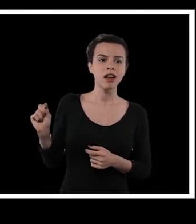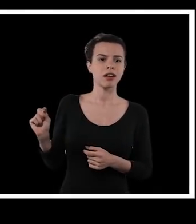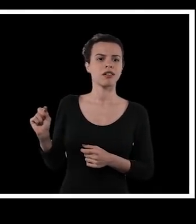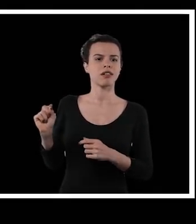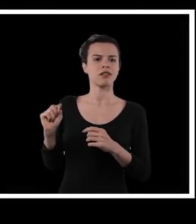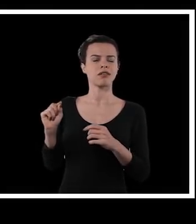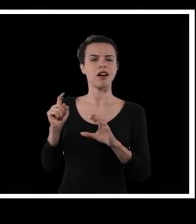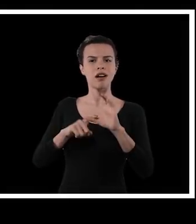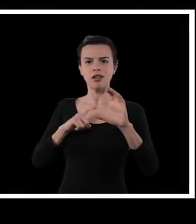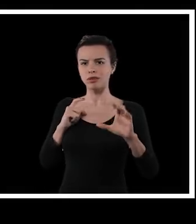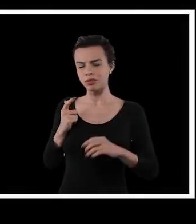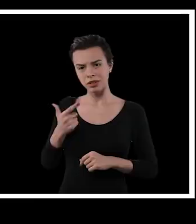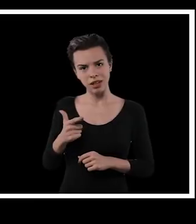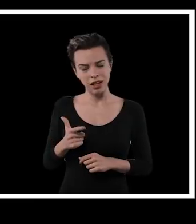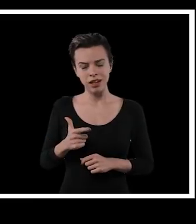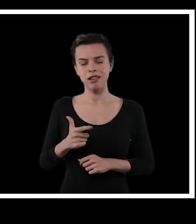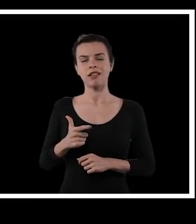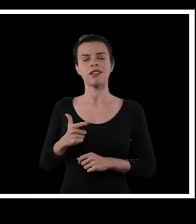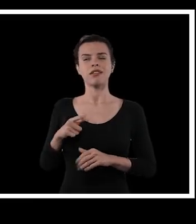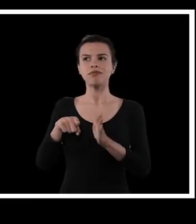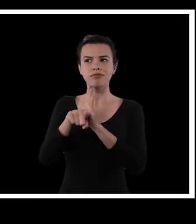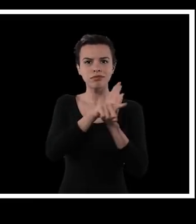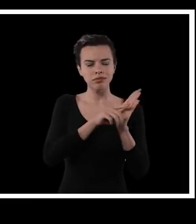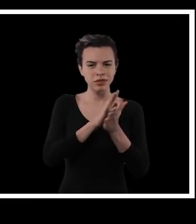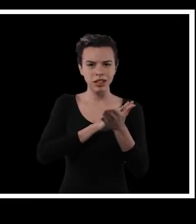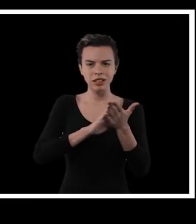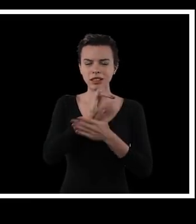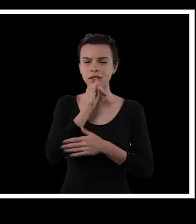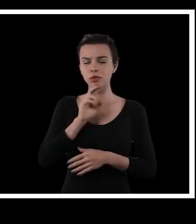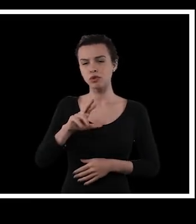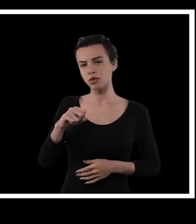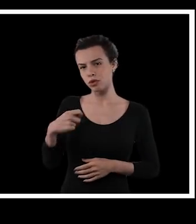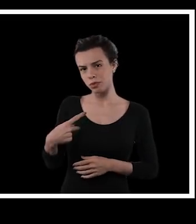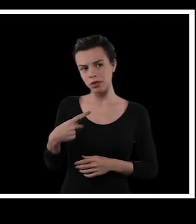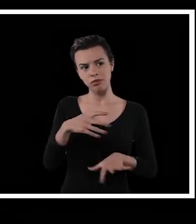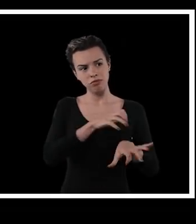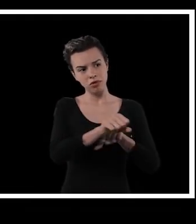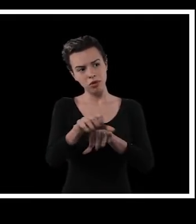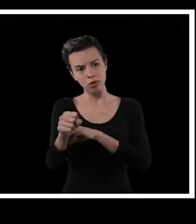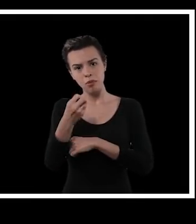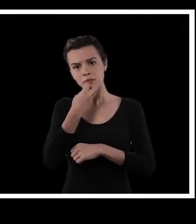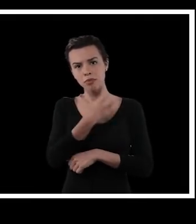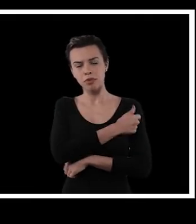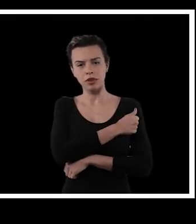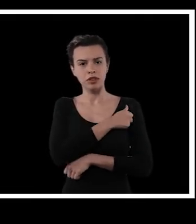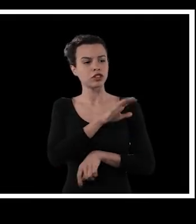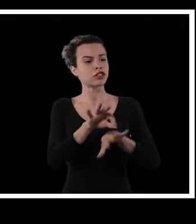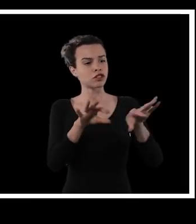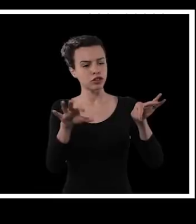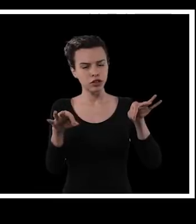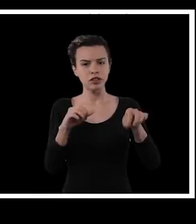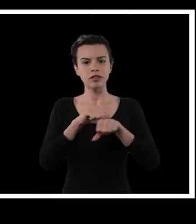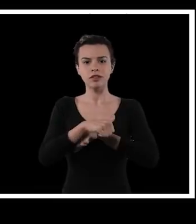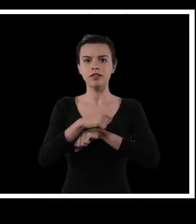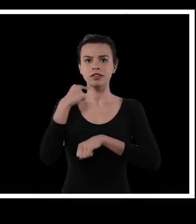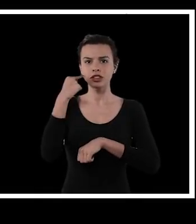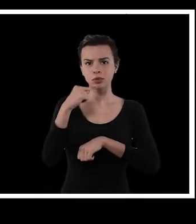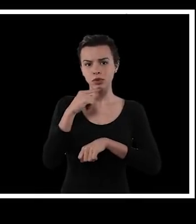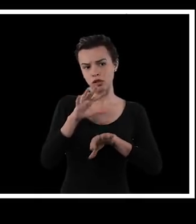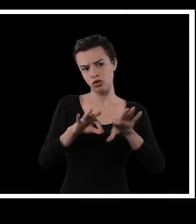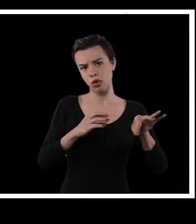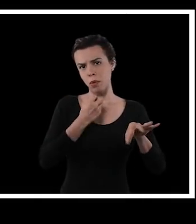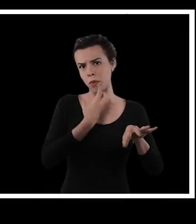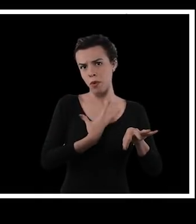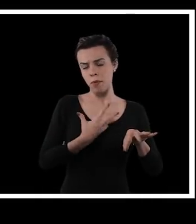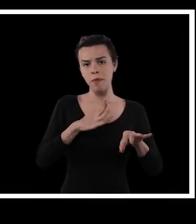não tem essa autonomia, quem não faz essa busca, né? Não me impressiona a USP formar bons alunos, ela seleciona bons alunos no vestibular,